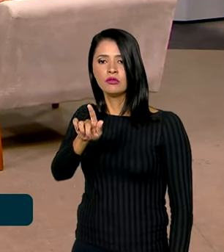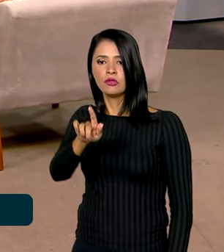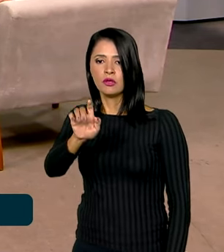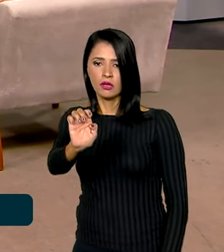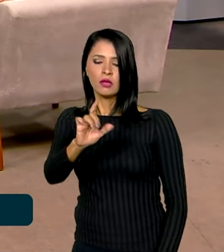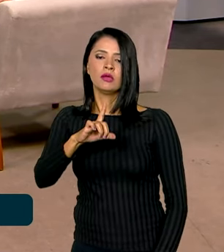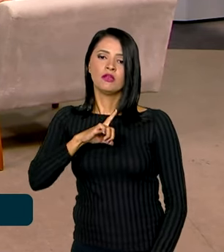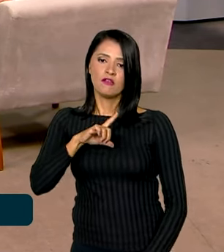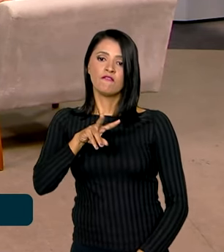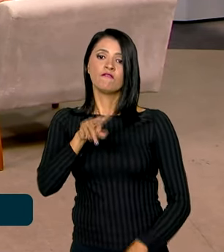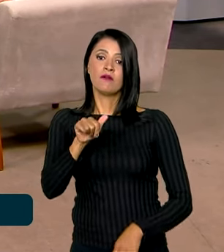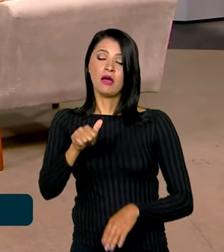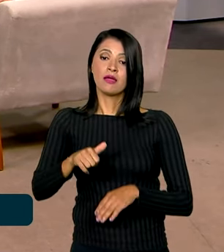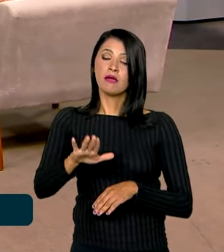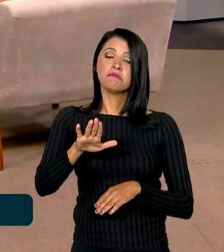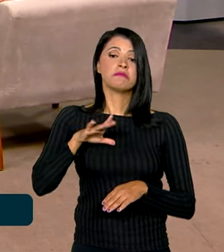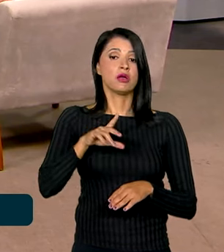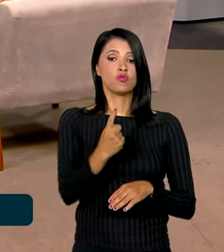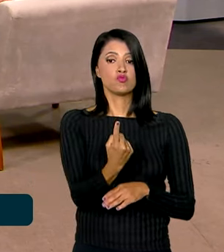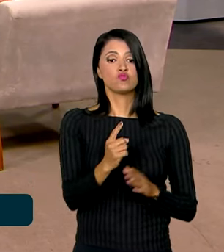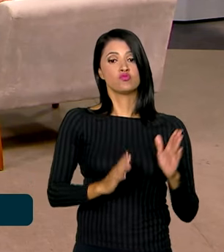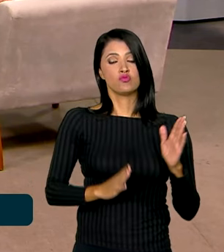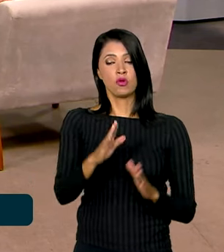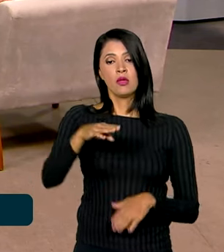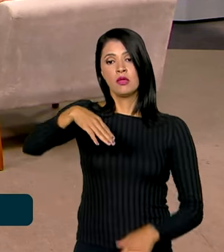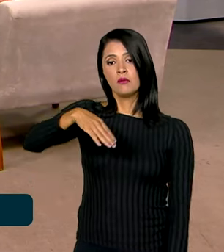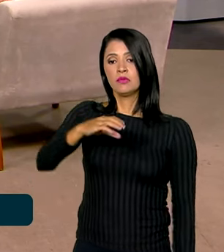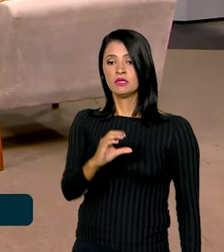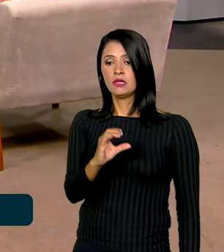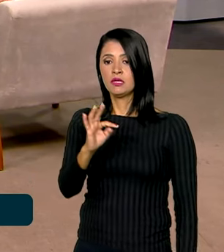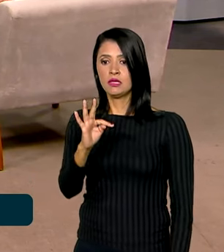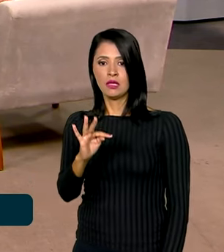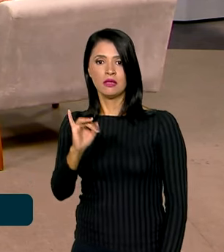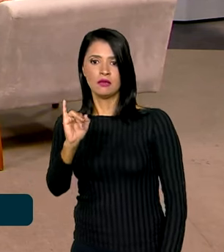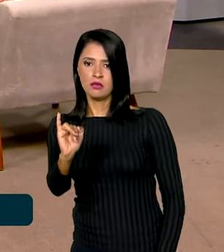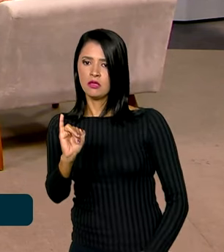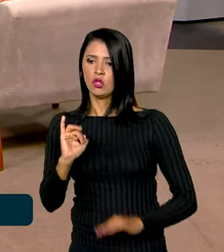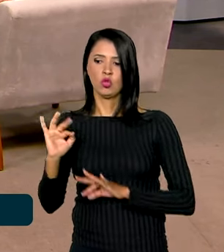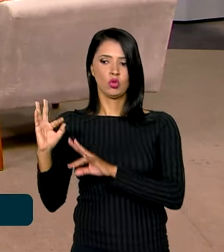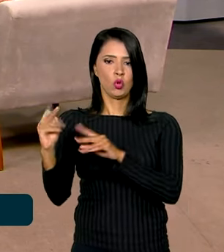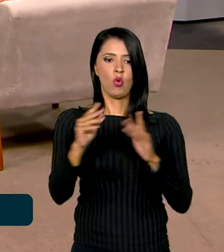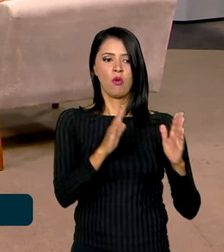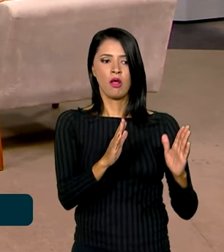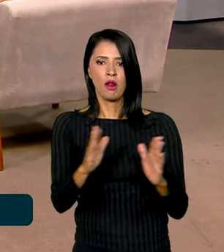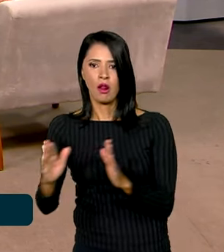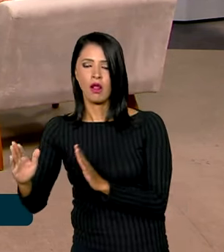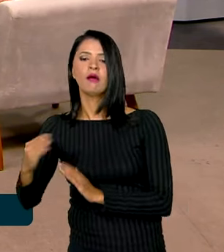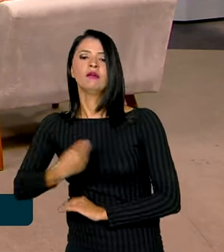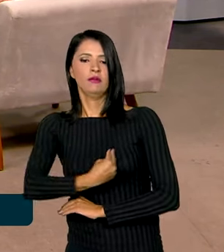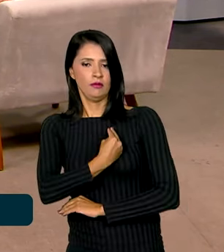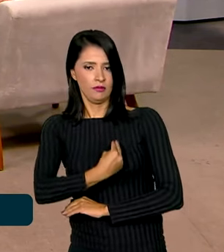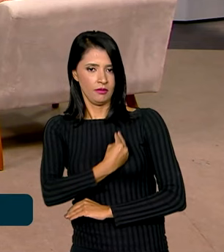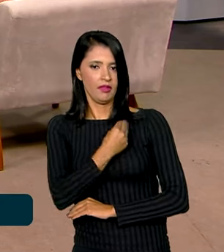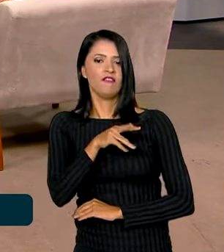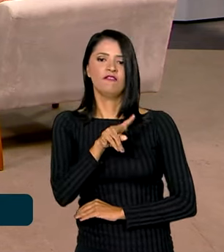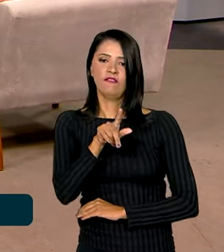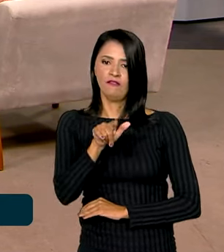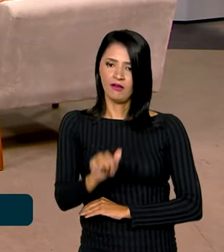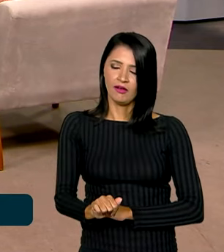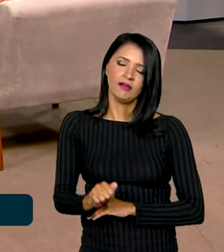vagas em mais de um bloco. O MCTI está praticamente em todos os blocos, Ministério da Ciência, Tecnologia e Informação.